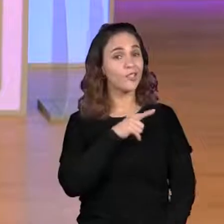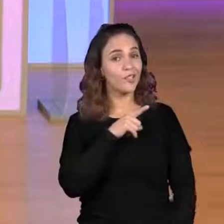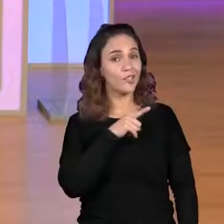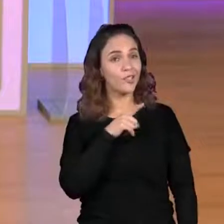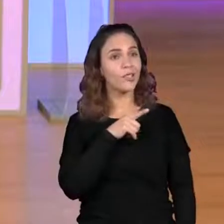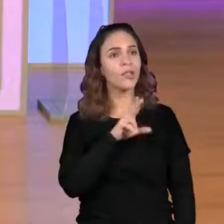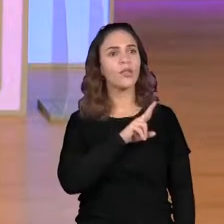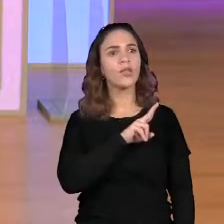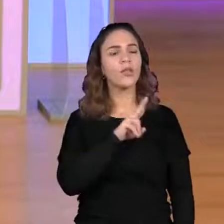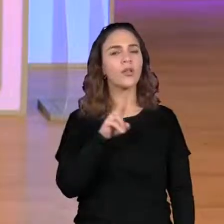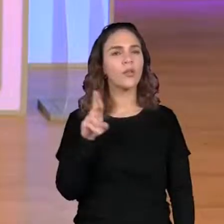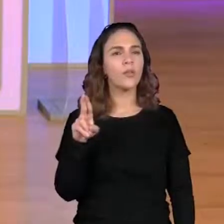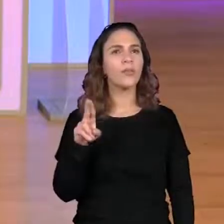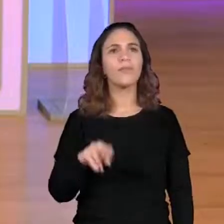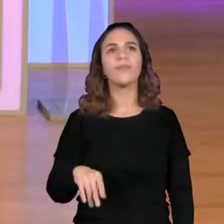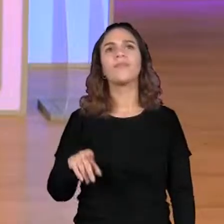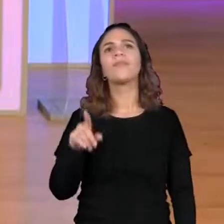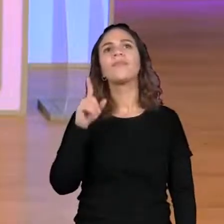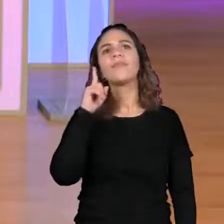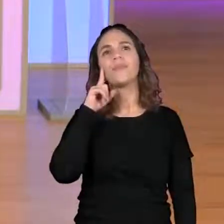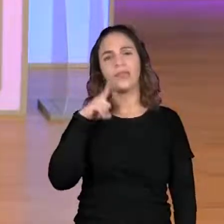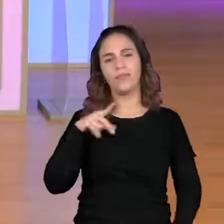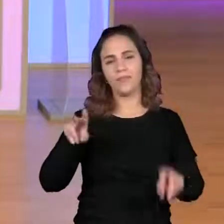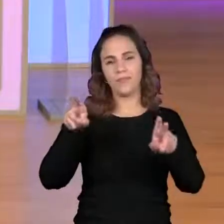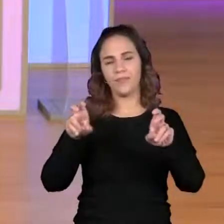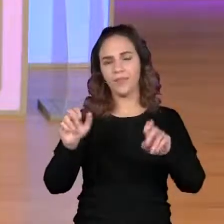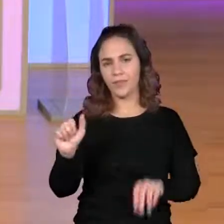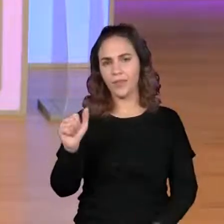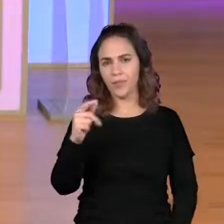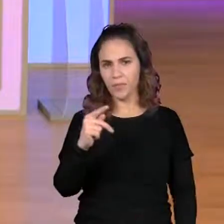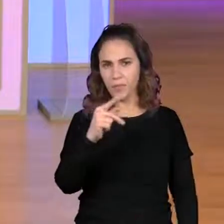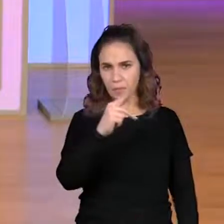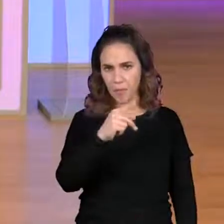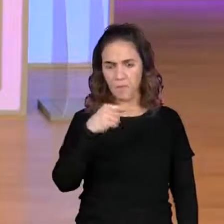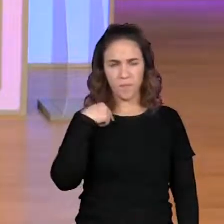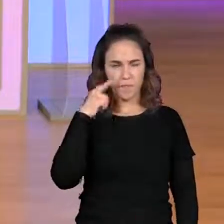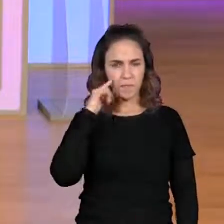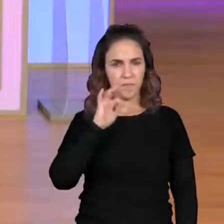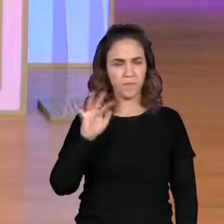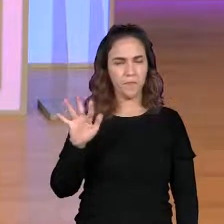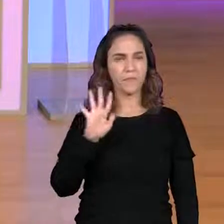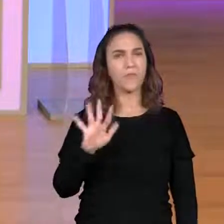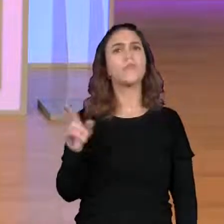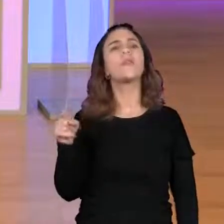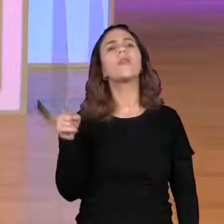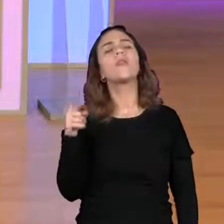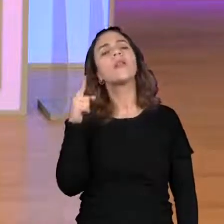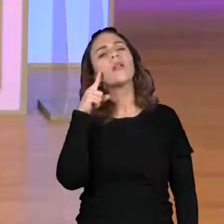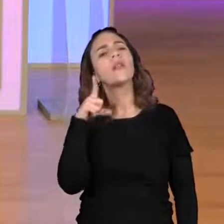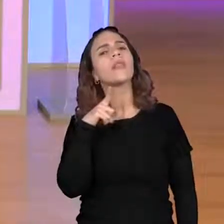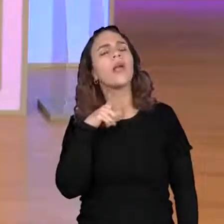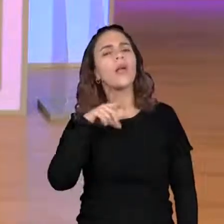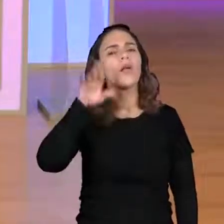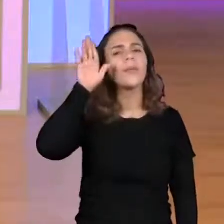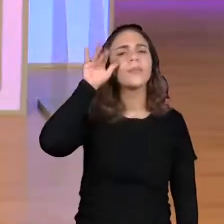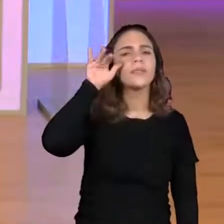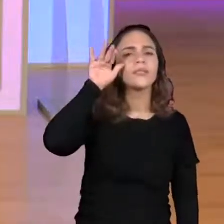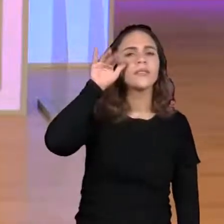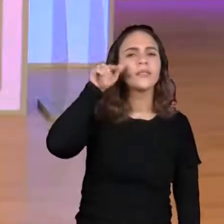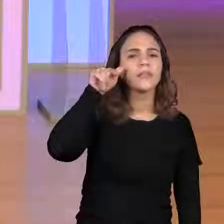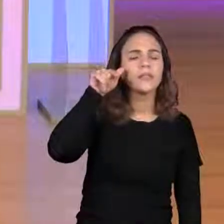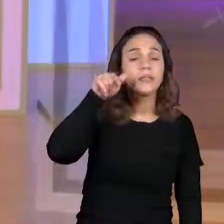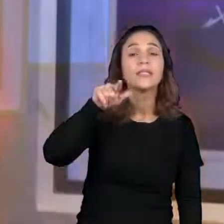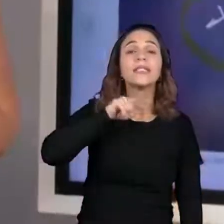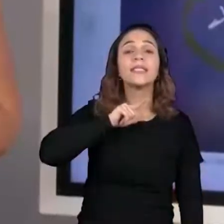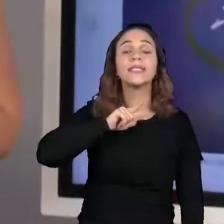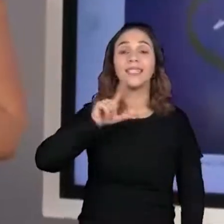se chama Estelarium, tá bom? E nesse aplicativo, vocês podem observar aí as